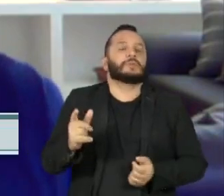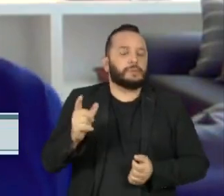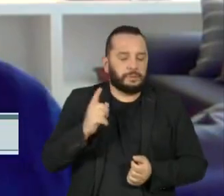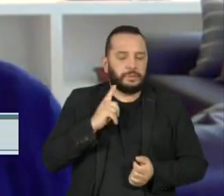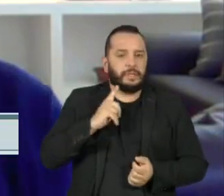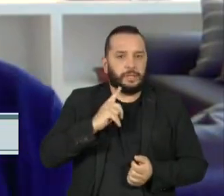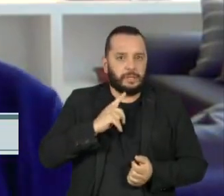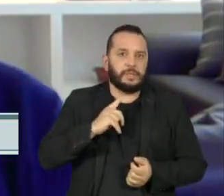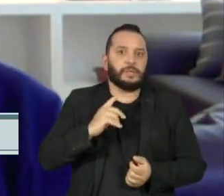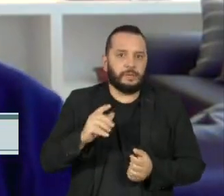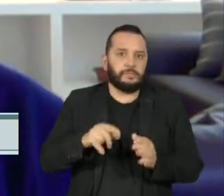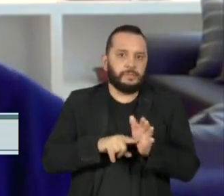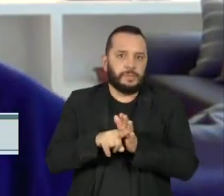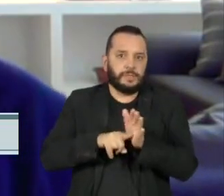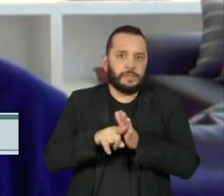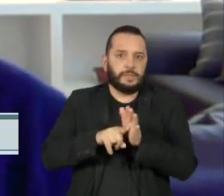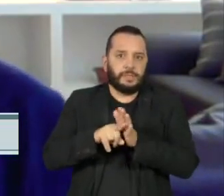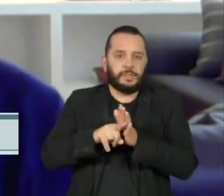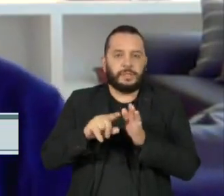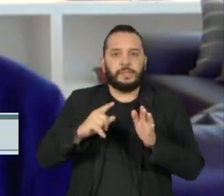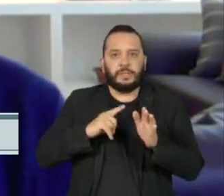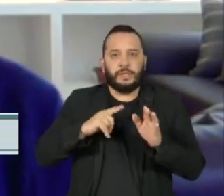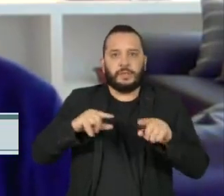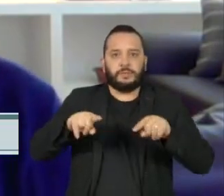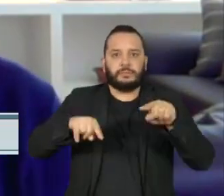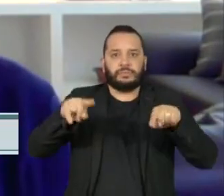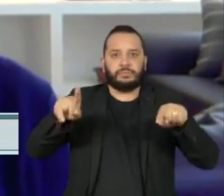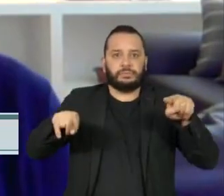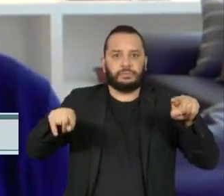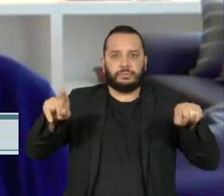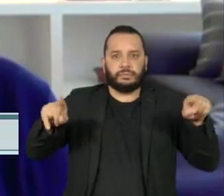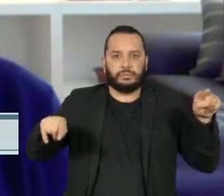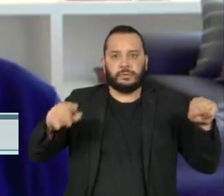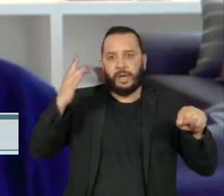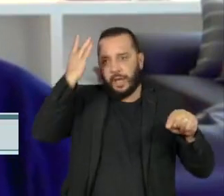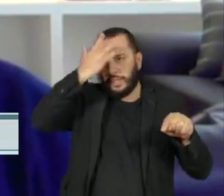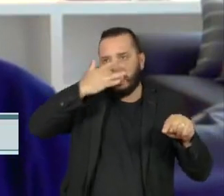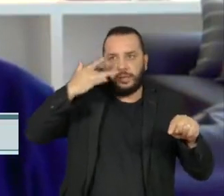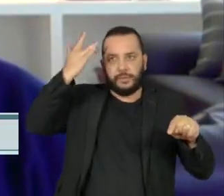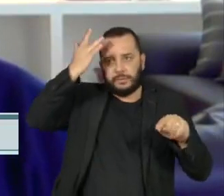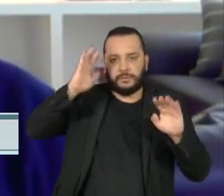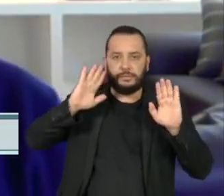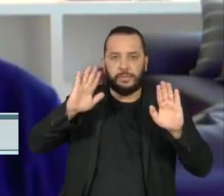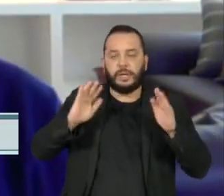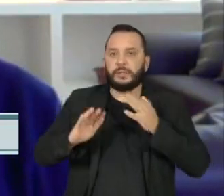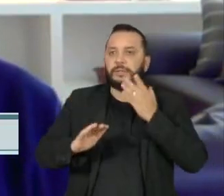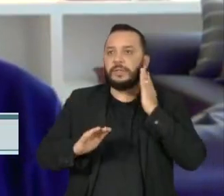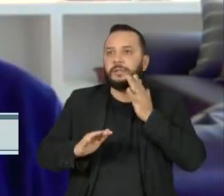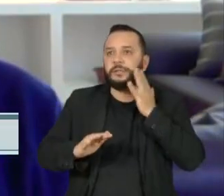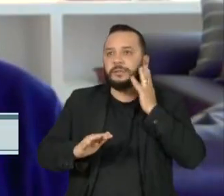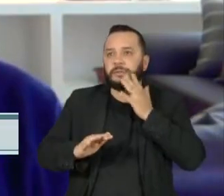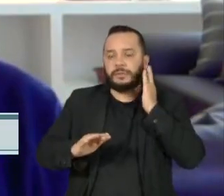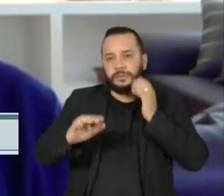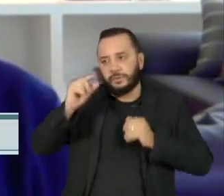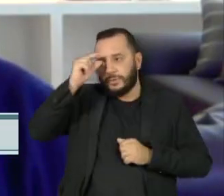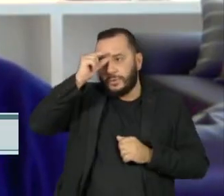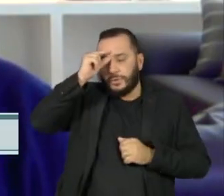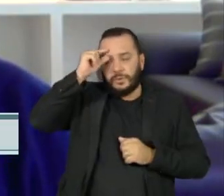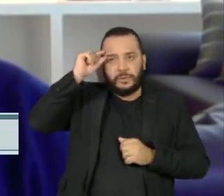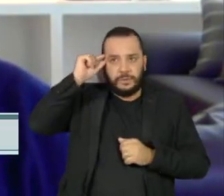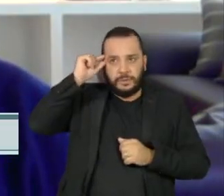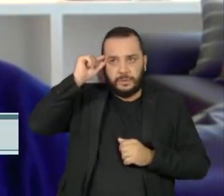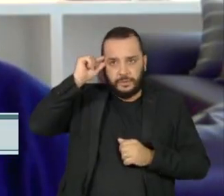última pesquisa, é do ex-prefeito Fernando Haddad. Mas Tarcísio e o atual governador Rodrigo Garcia